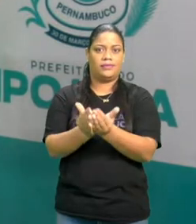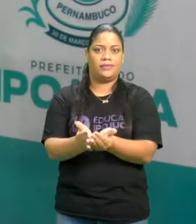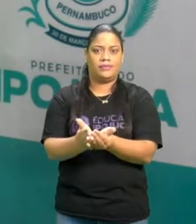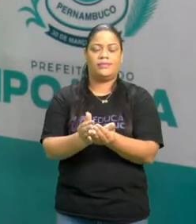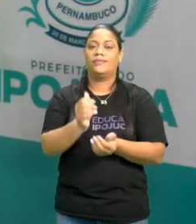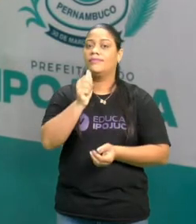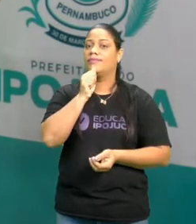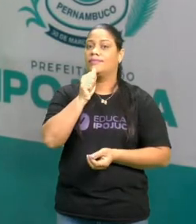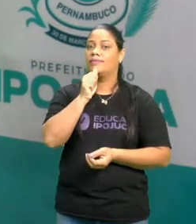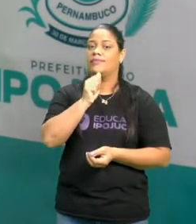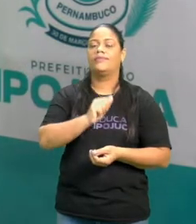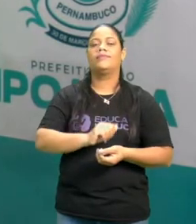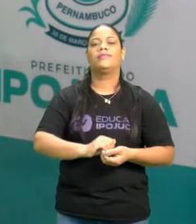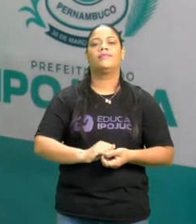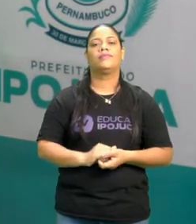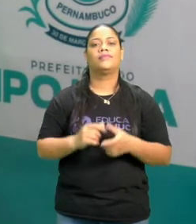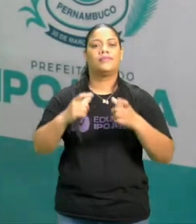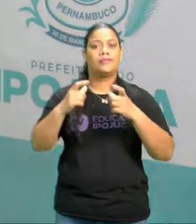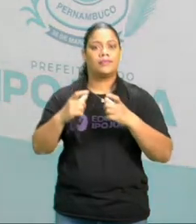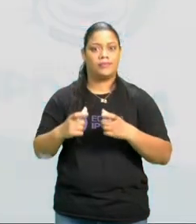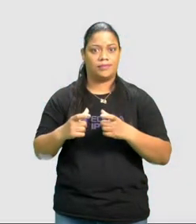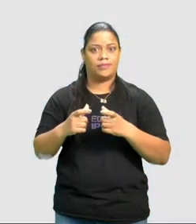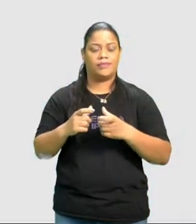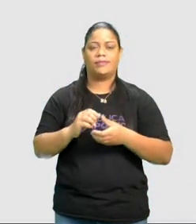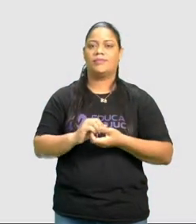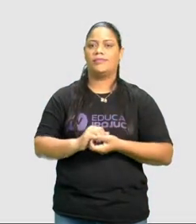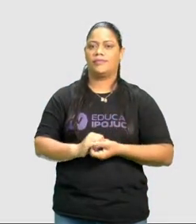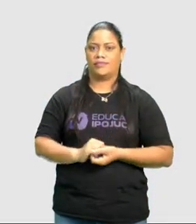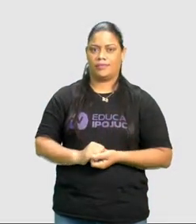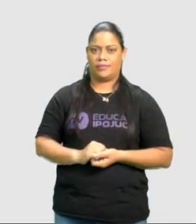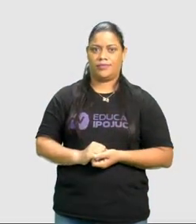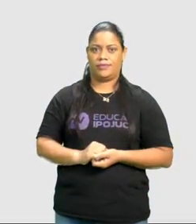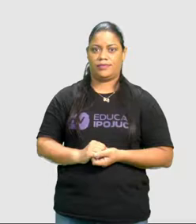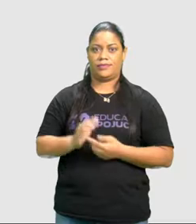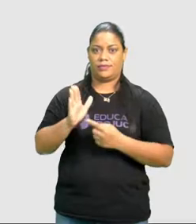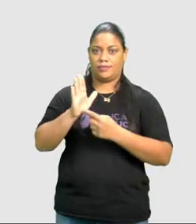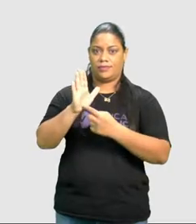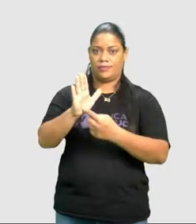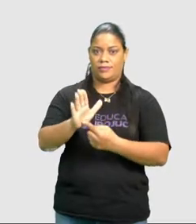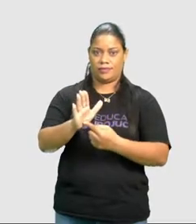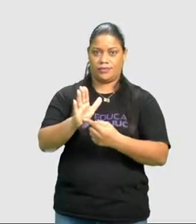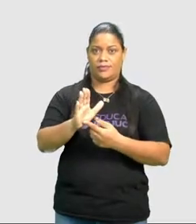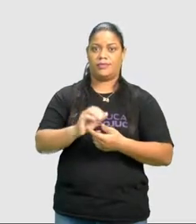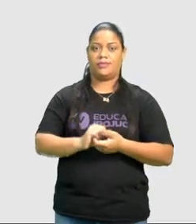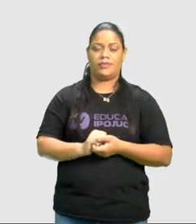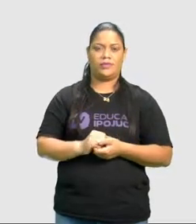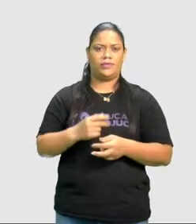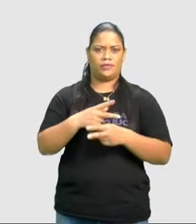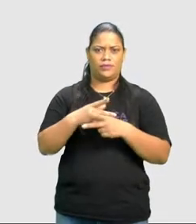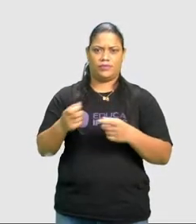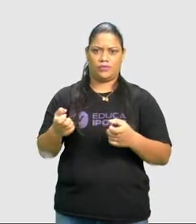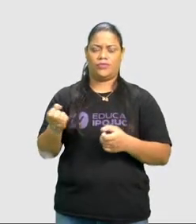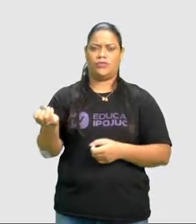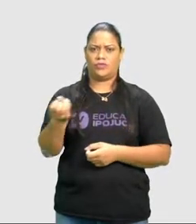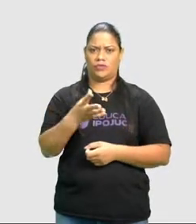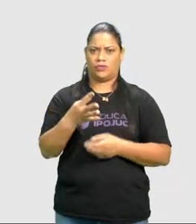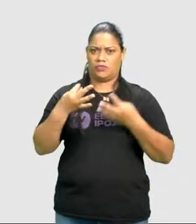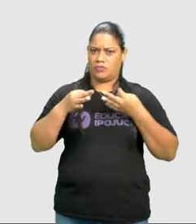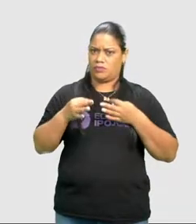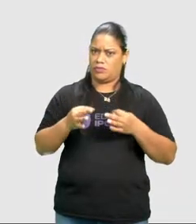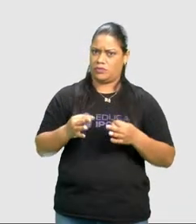Ainda, a localização espacial, fornecida pelos instrumentos modernos, com